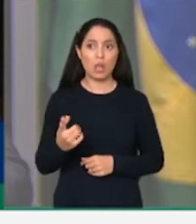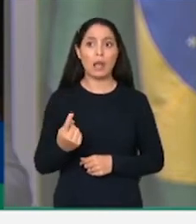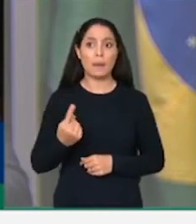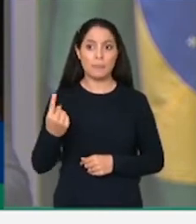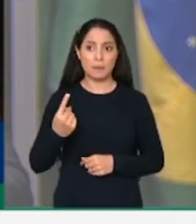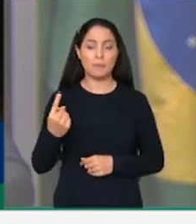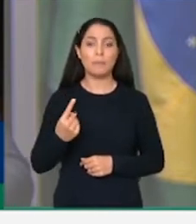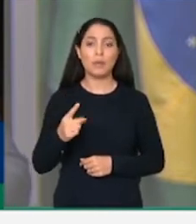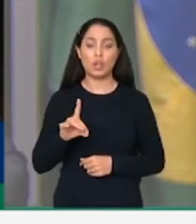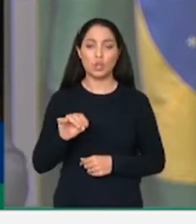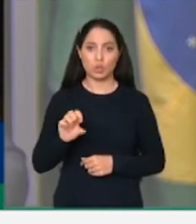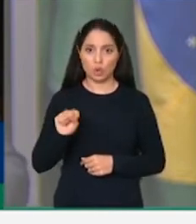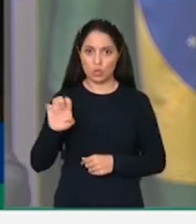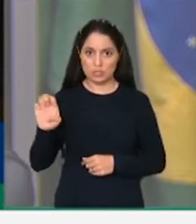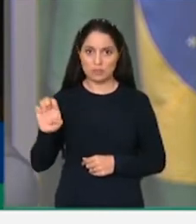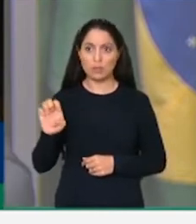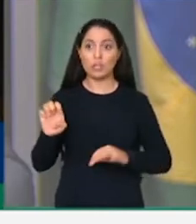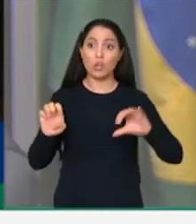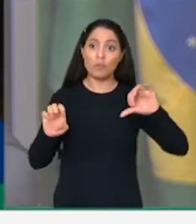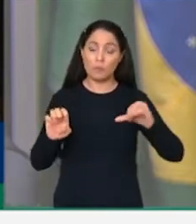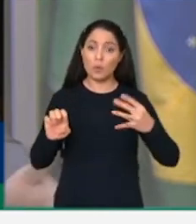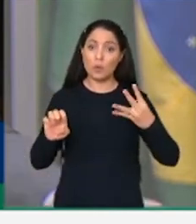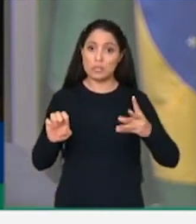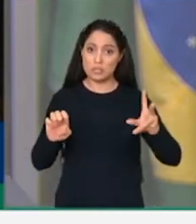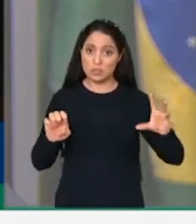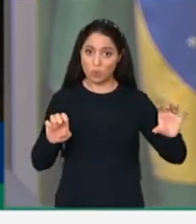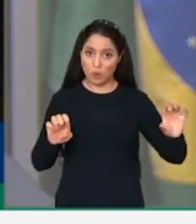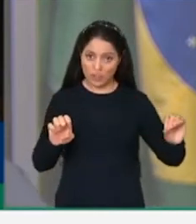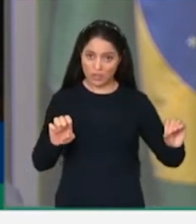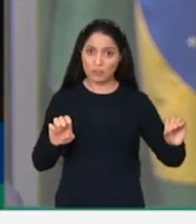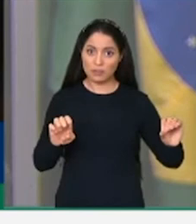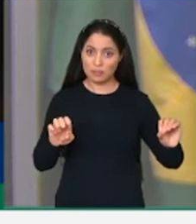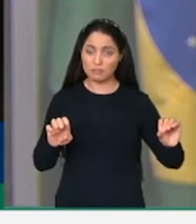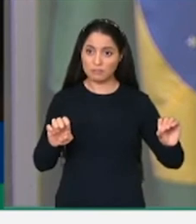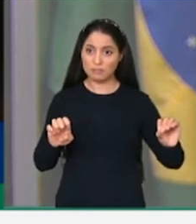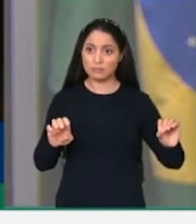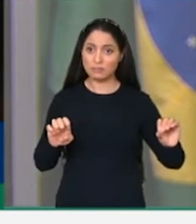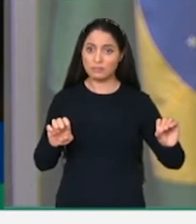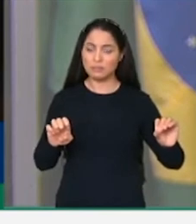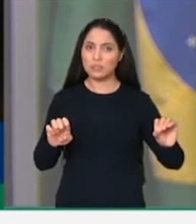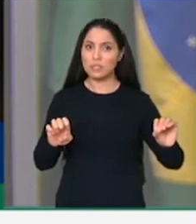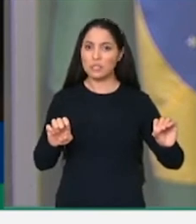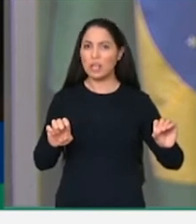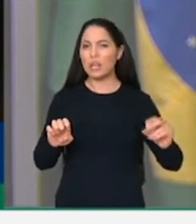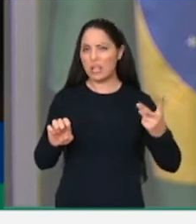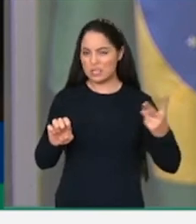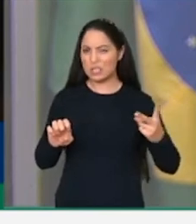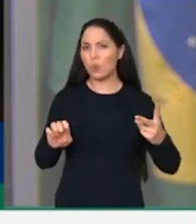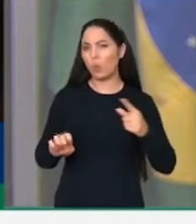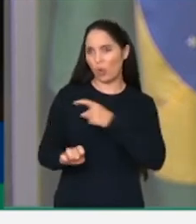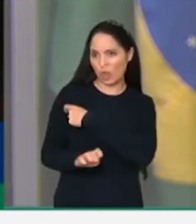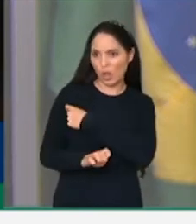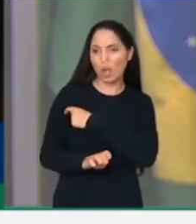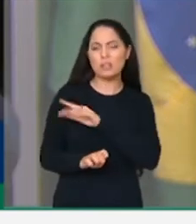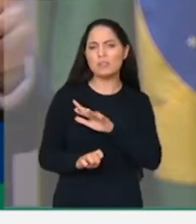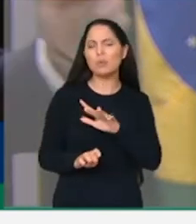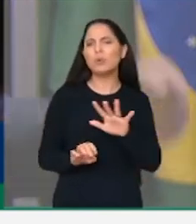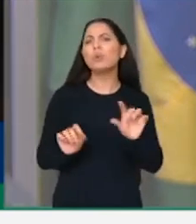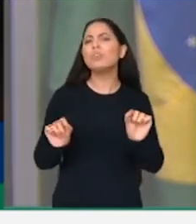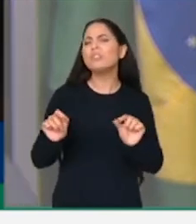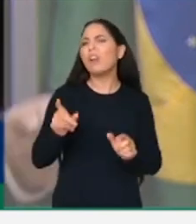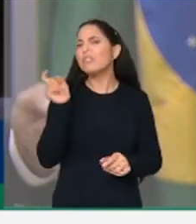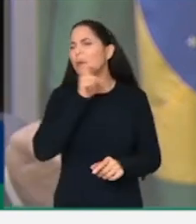a segunda dose. Então, ou a prefeitura está mentindo, ou está deixando de fazer o registro